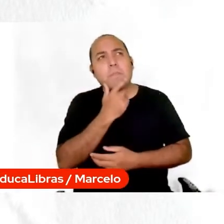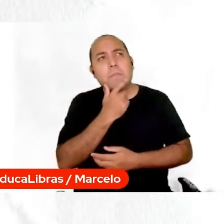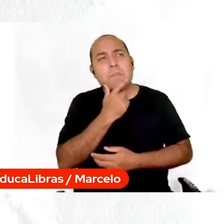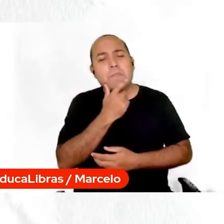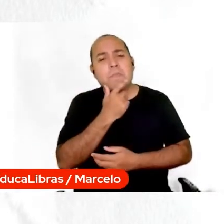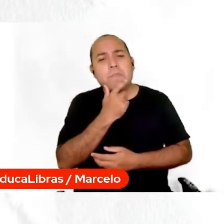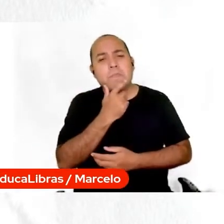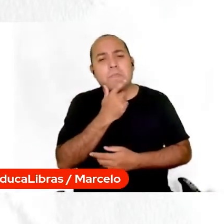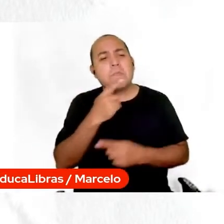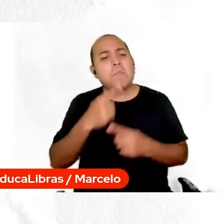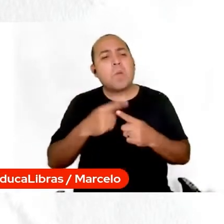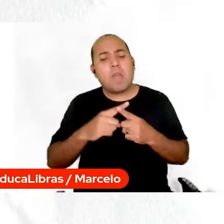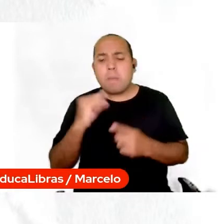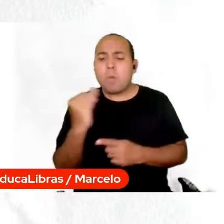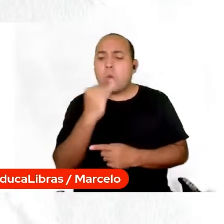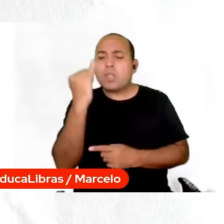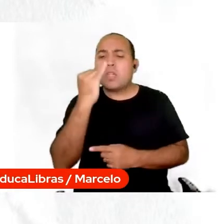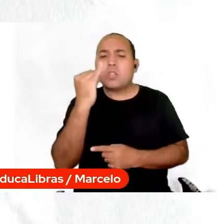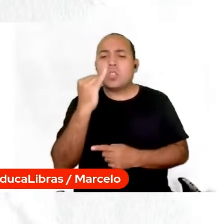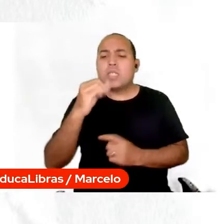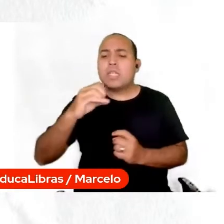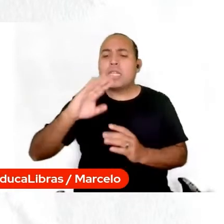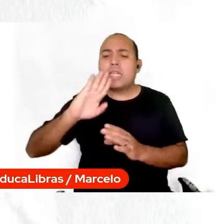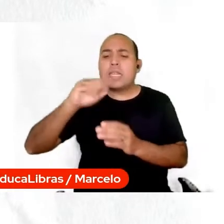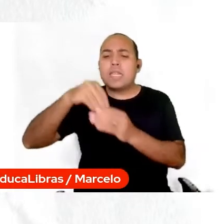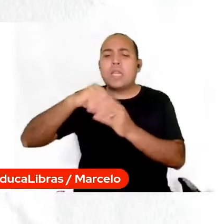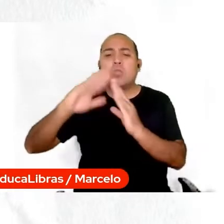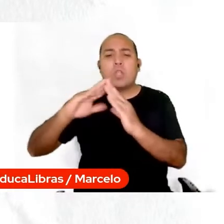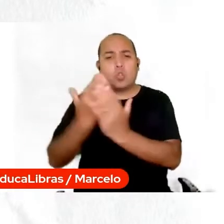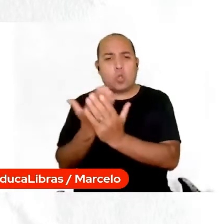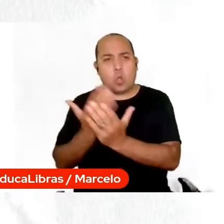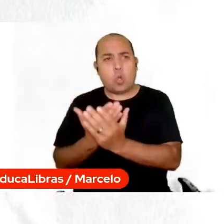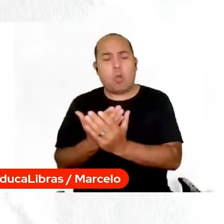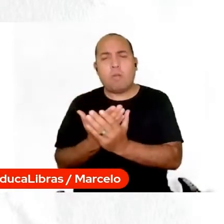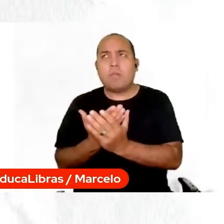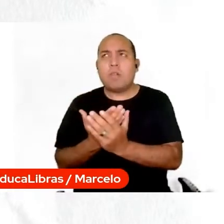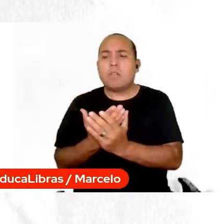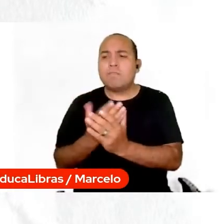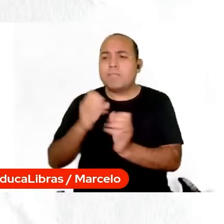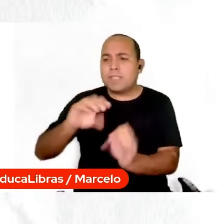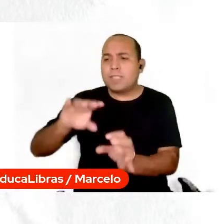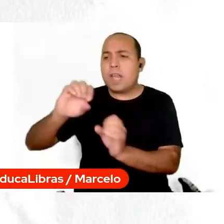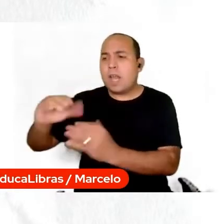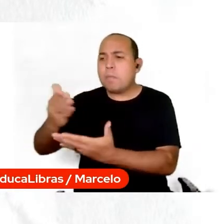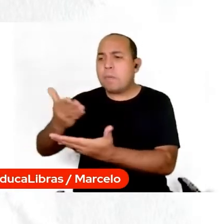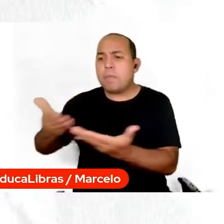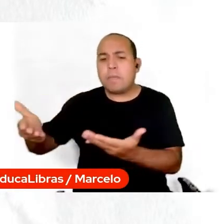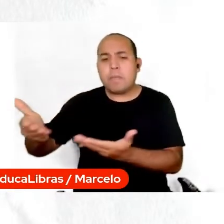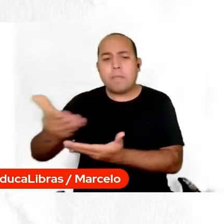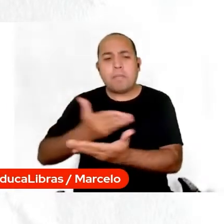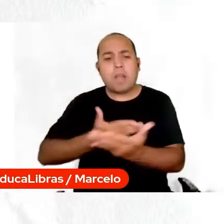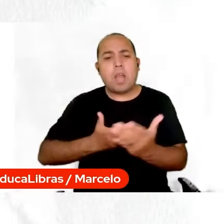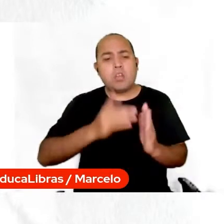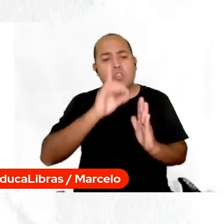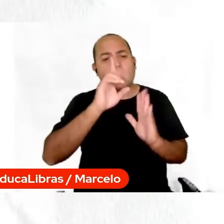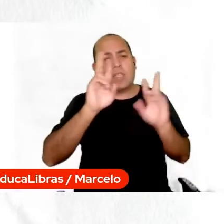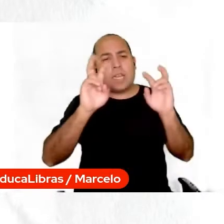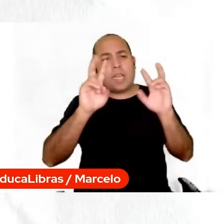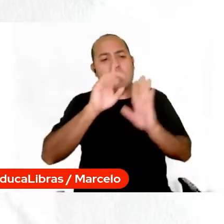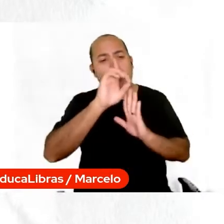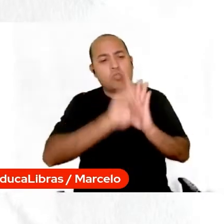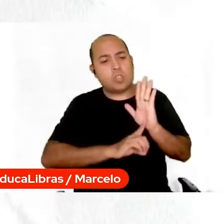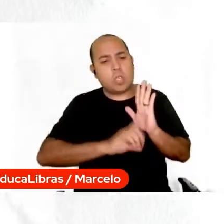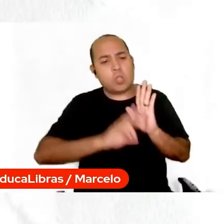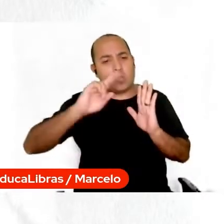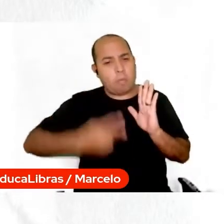é importante? Importante dar, falar de direitos humanos na escola, porque é muito importante a conscientização,